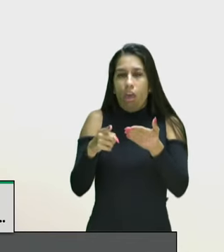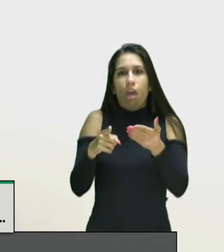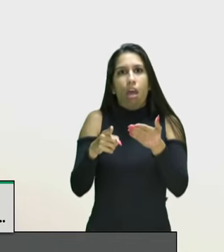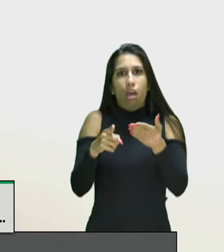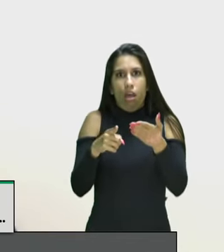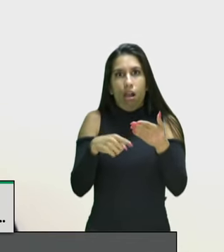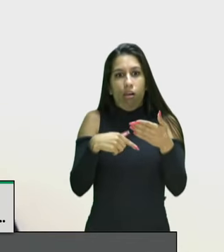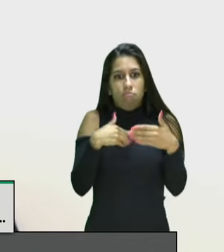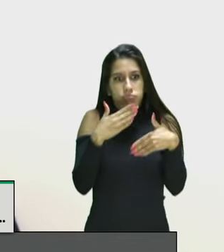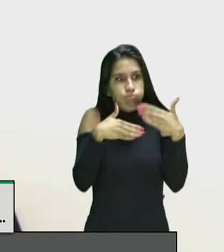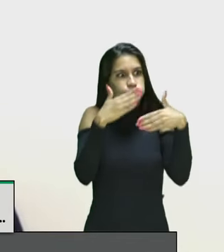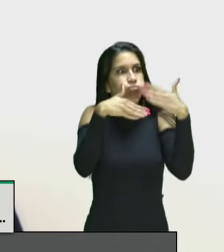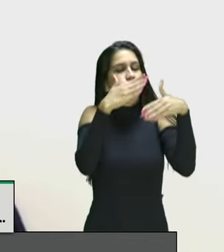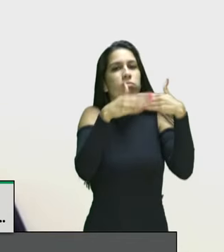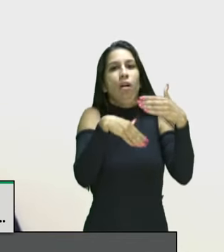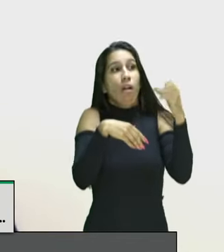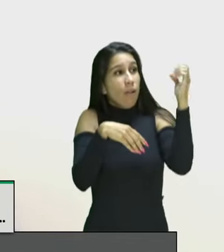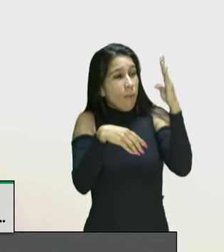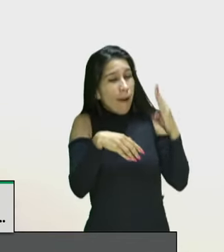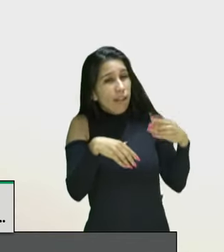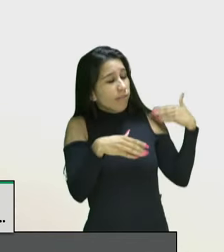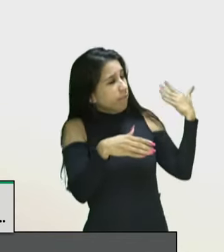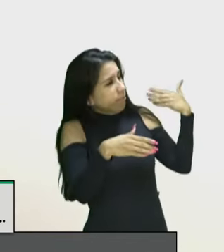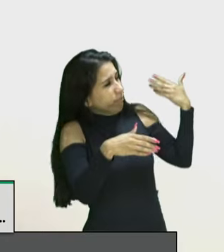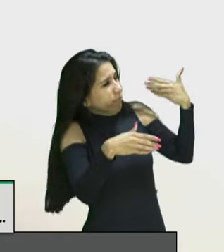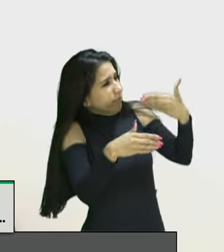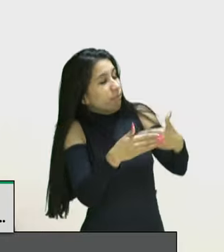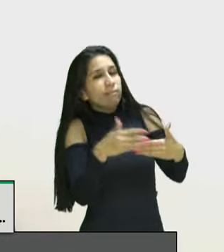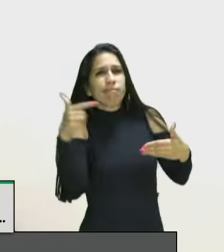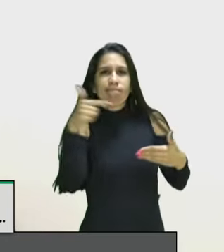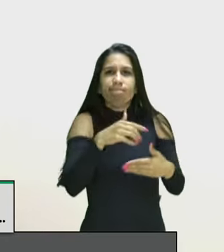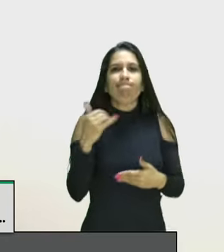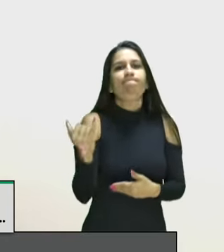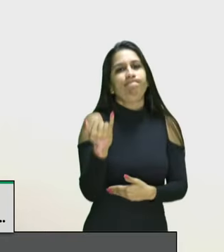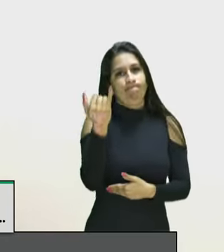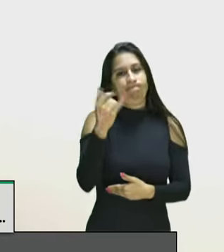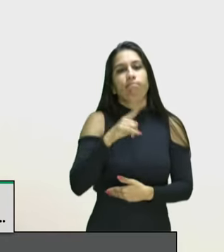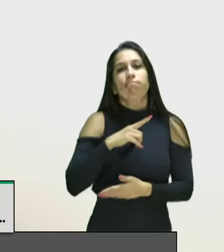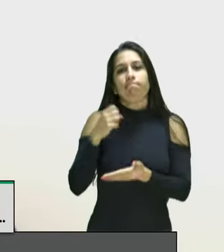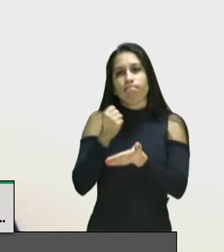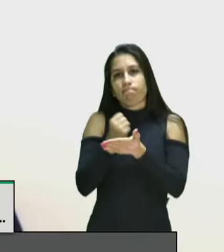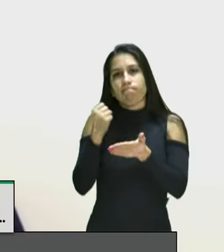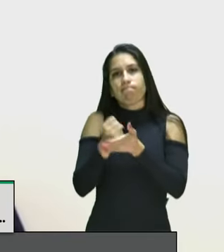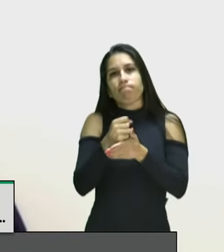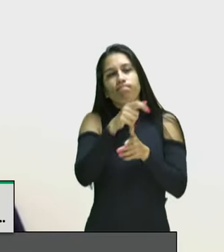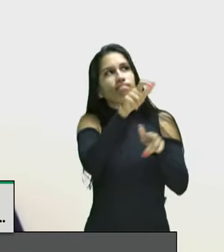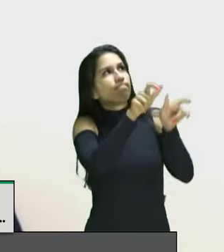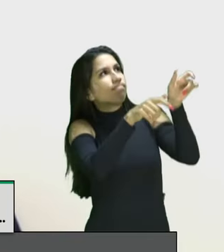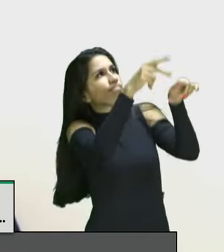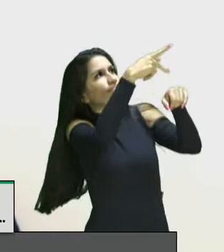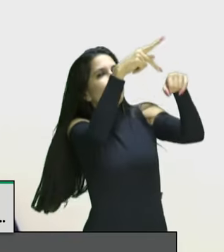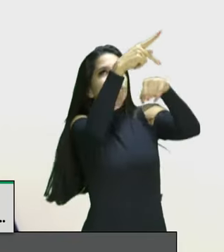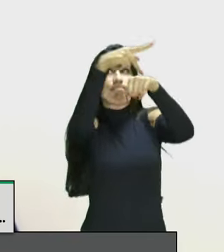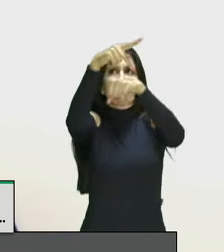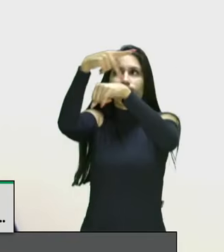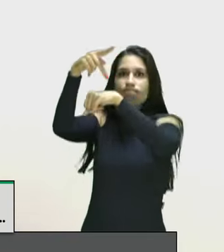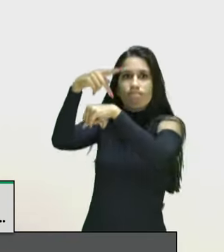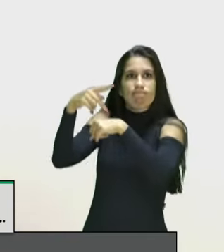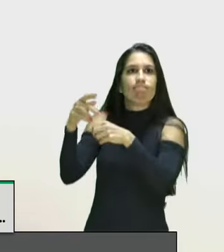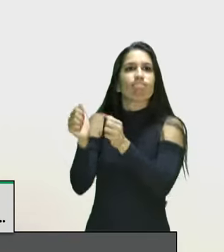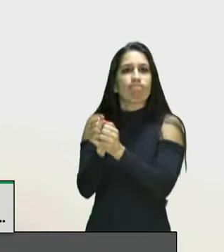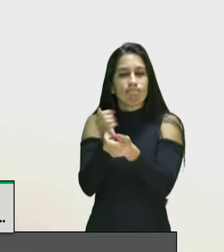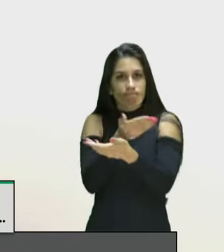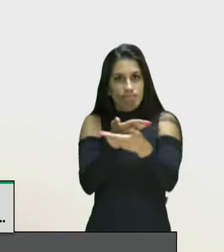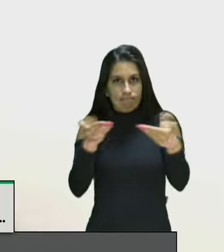brasileiro tem conquistado durante anos é importante os tratados é importante essa assinatura desses atos